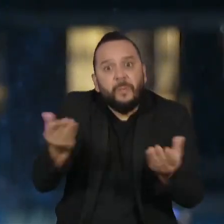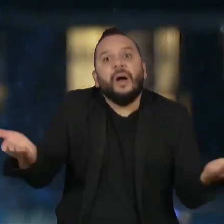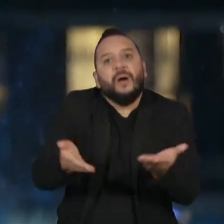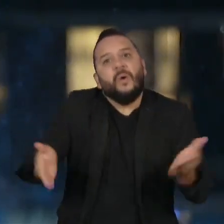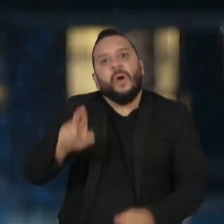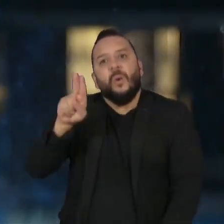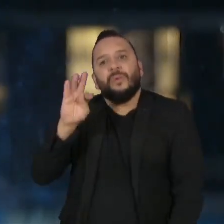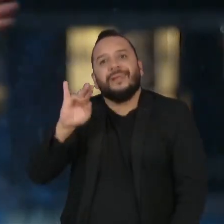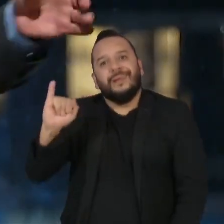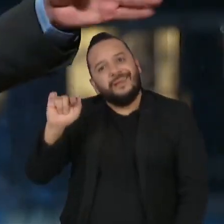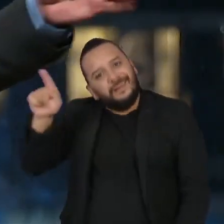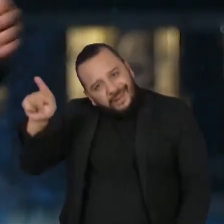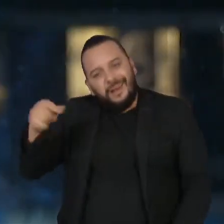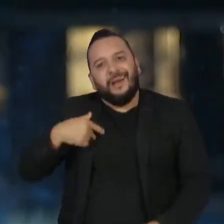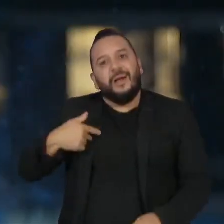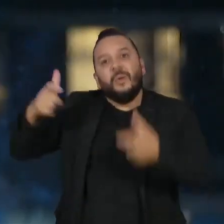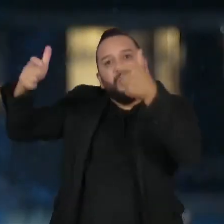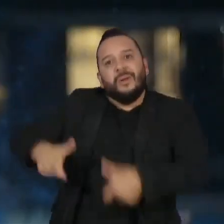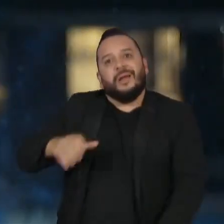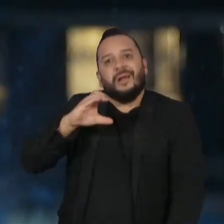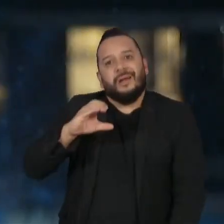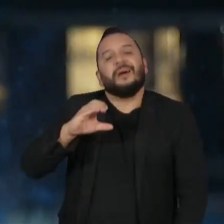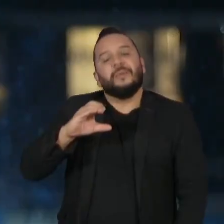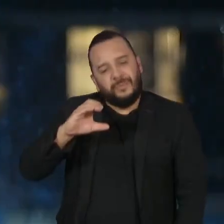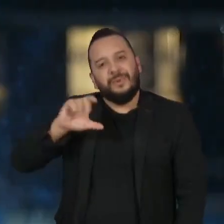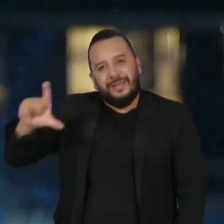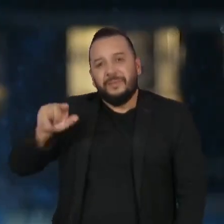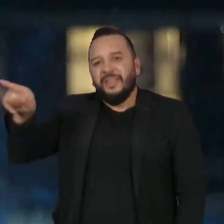UTI do Hospital do Campo Limpo enquanto o prefeito faz demagogia em debate.